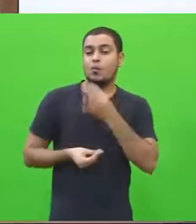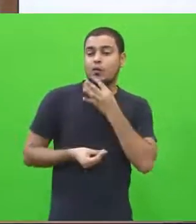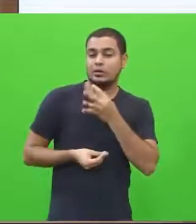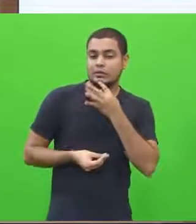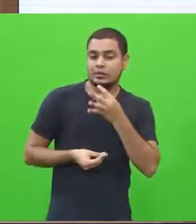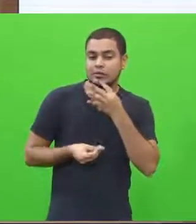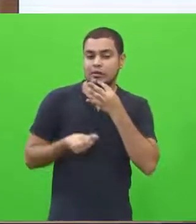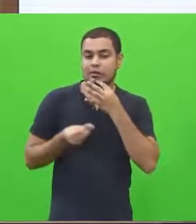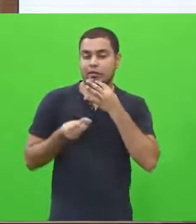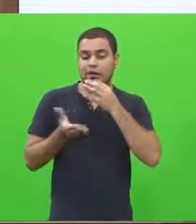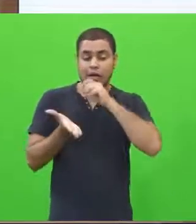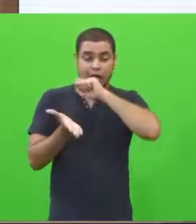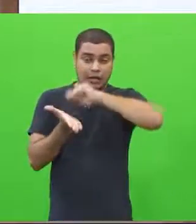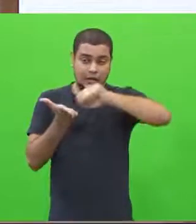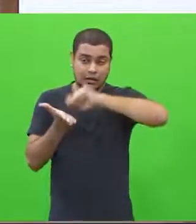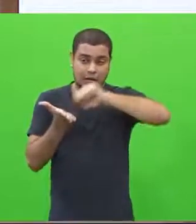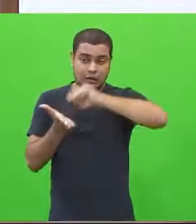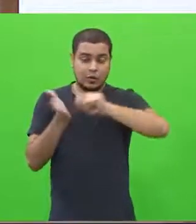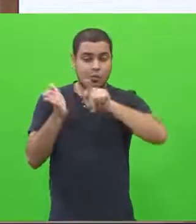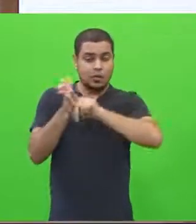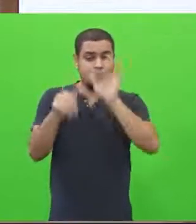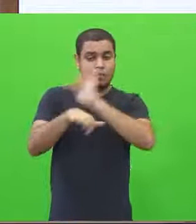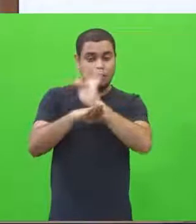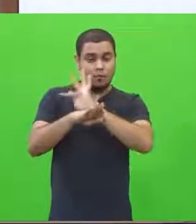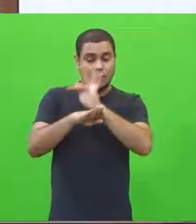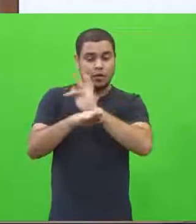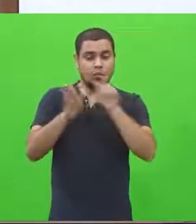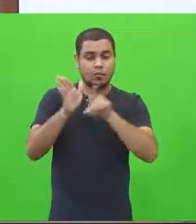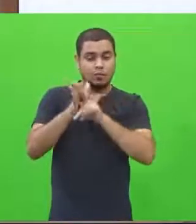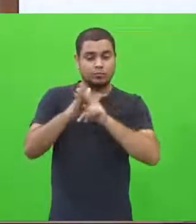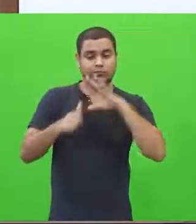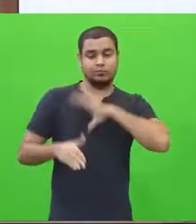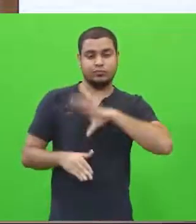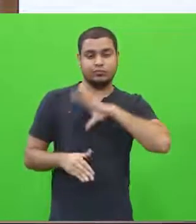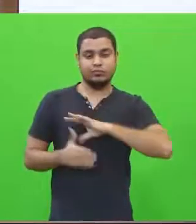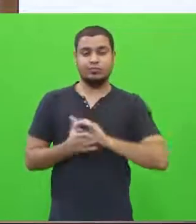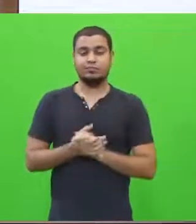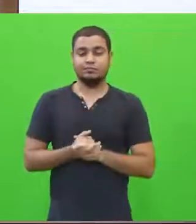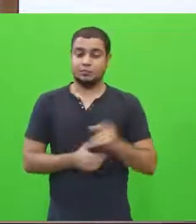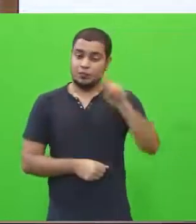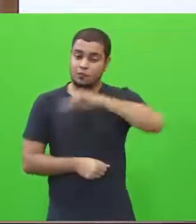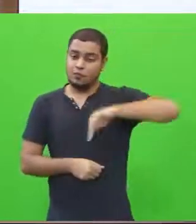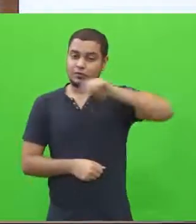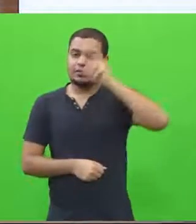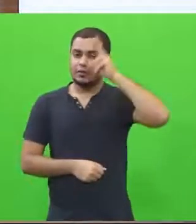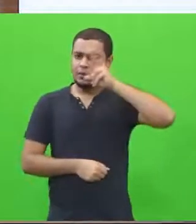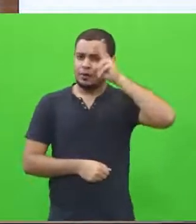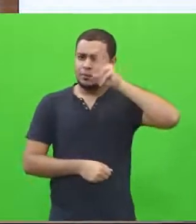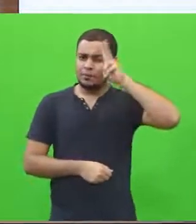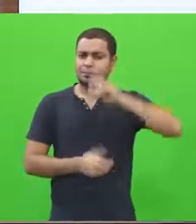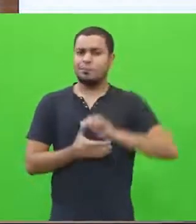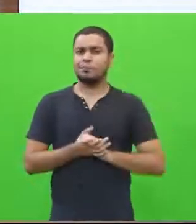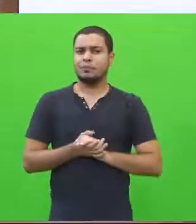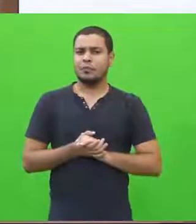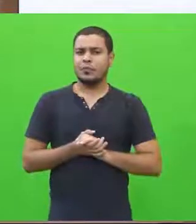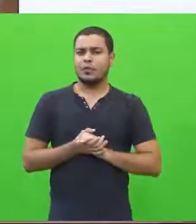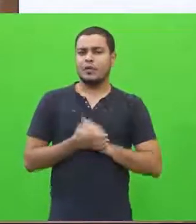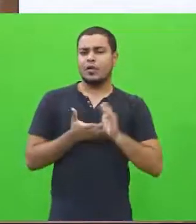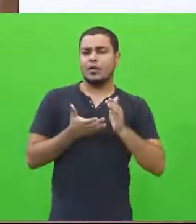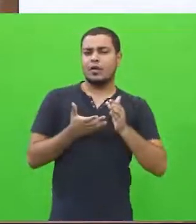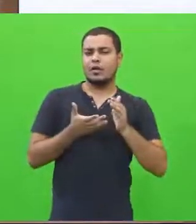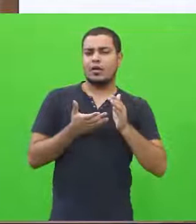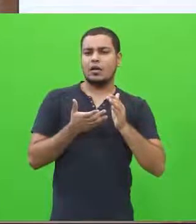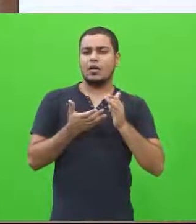a modalidade escrita formal da língua portuguesa. Vocês estão lembrando aí os grandes e